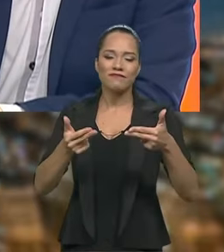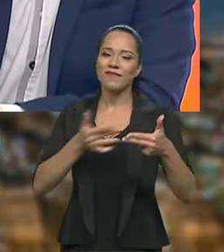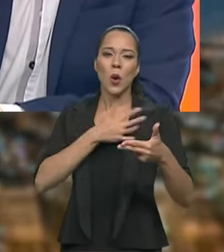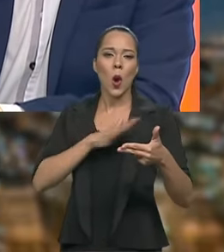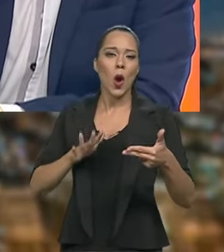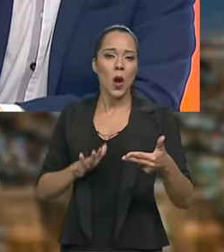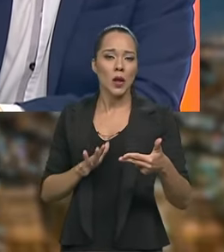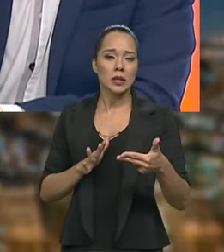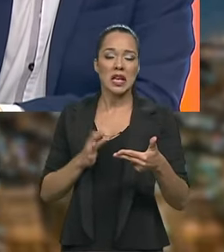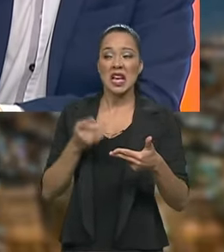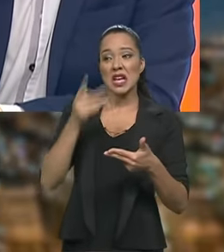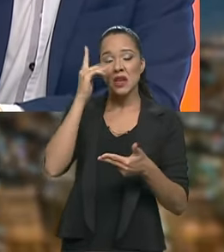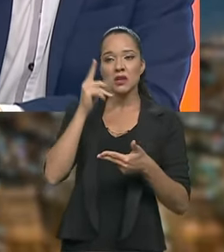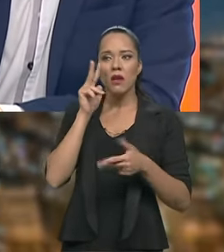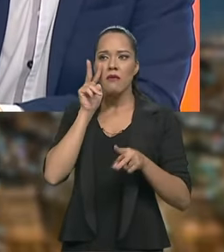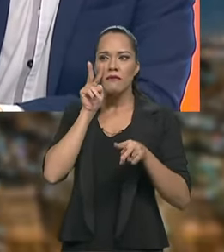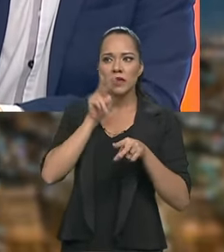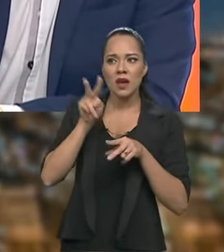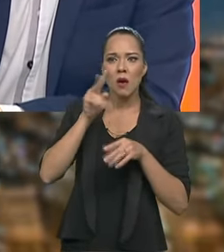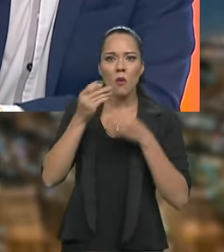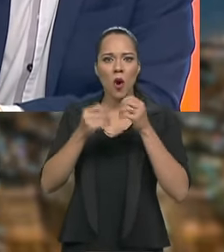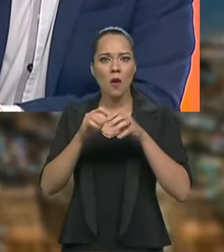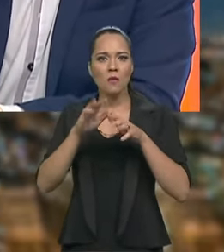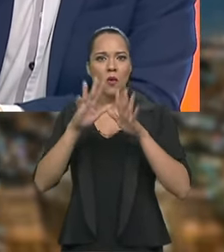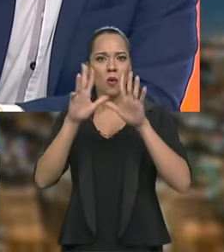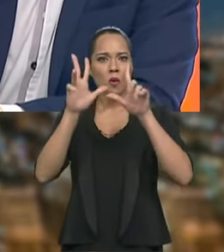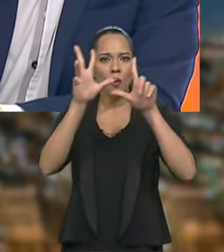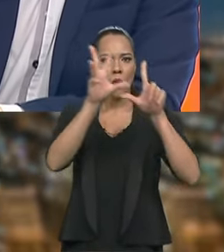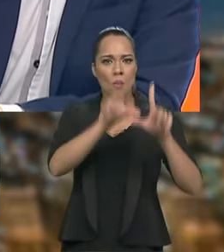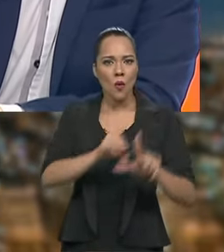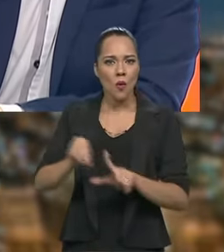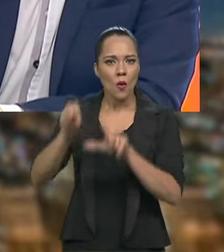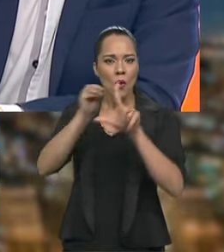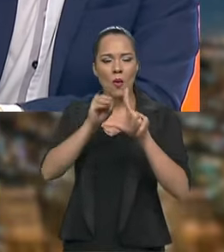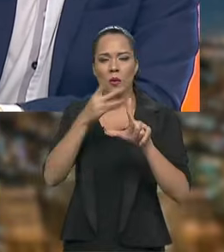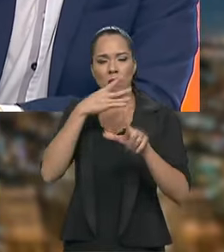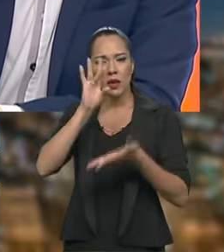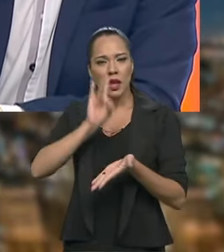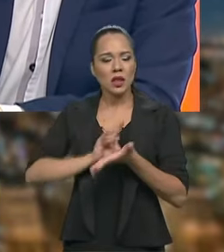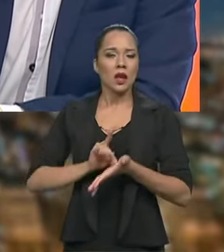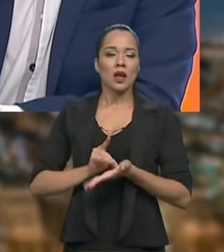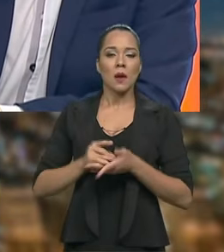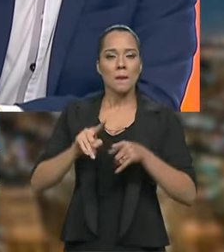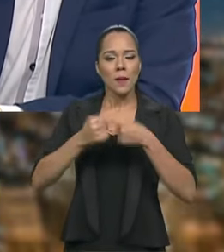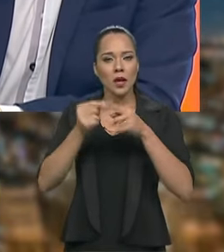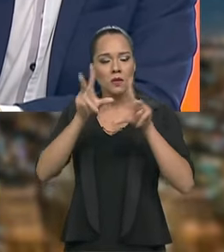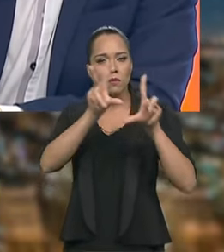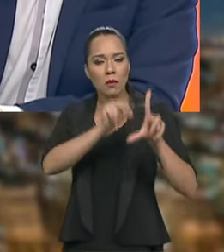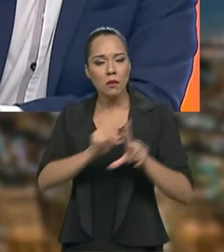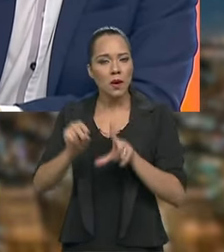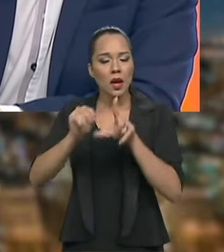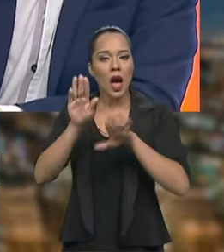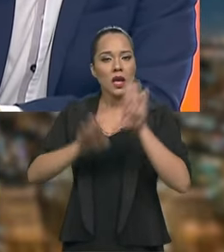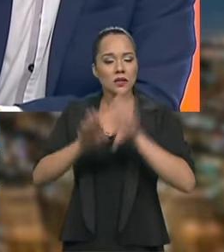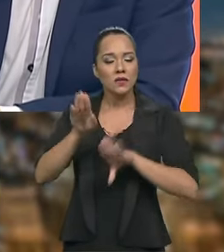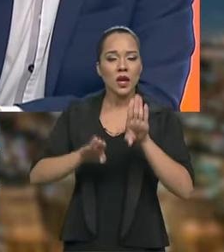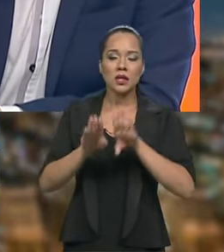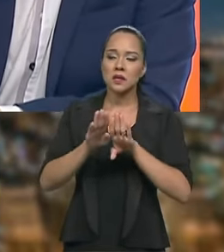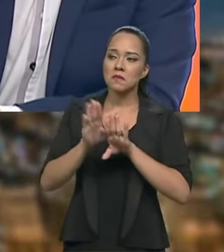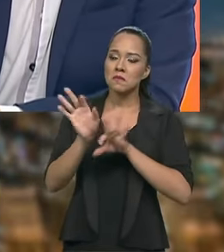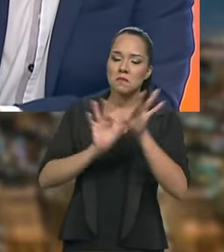isso acaba trazendo uma imagem, uma imagem sincera, a gente pode até dizer, mas uma imagem em que muitas vezes